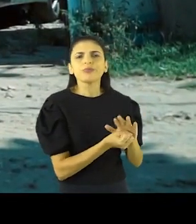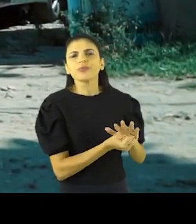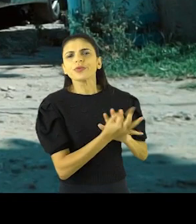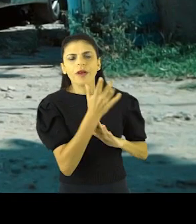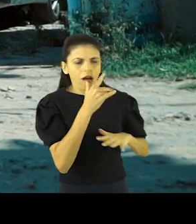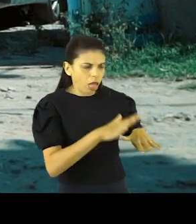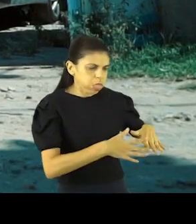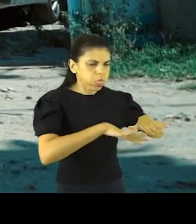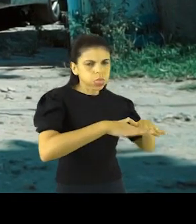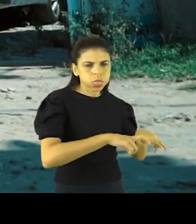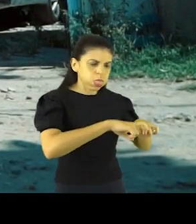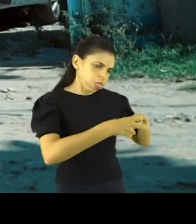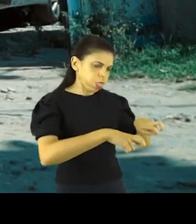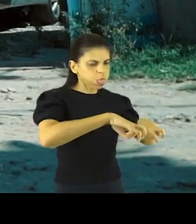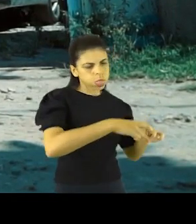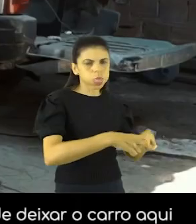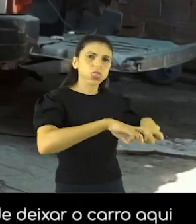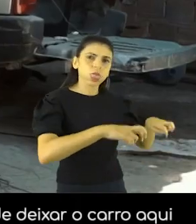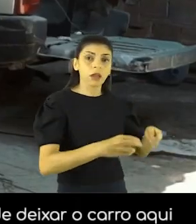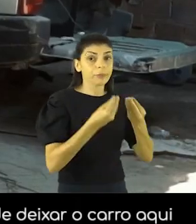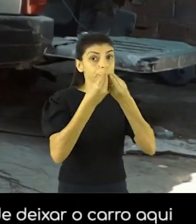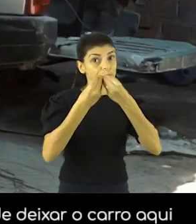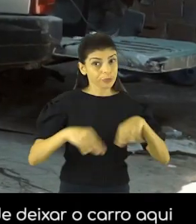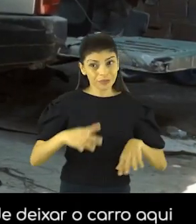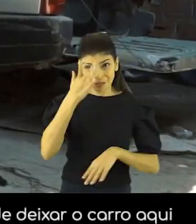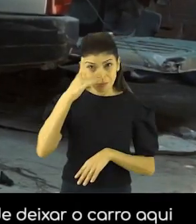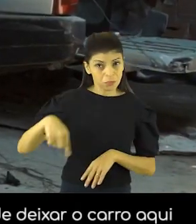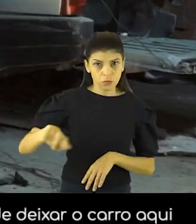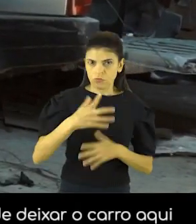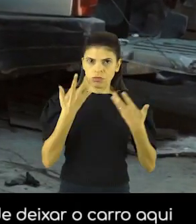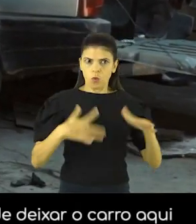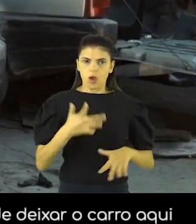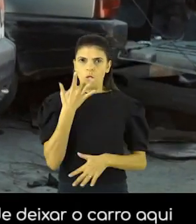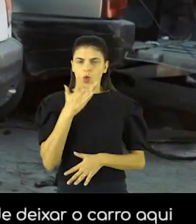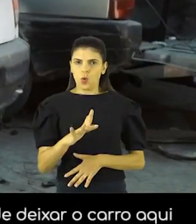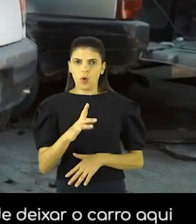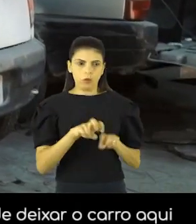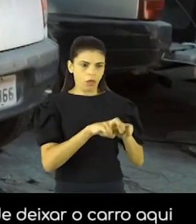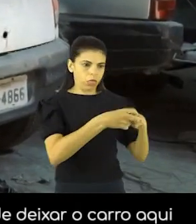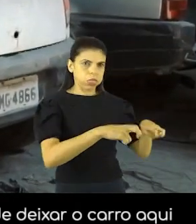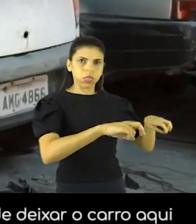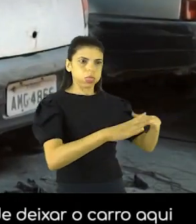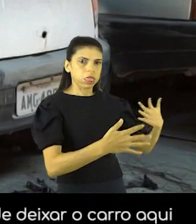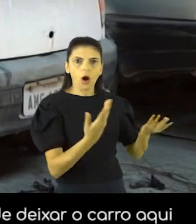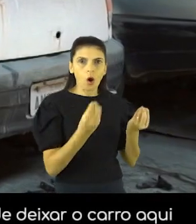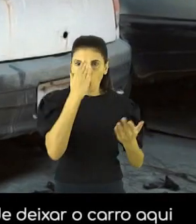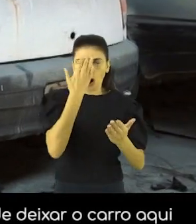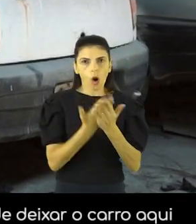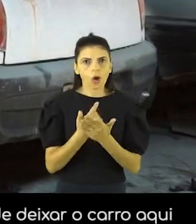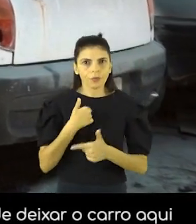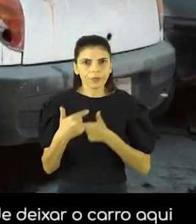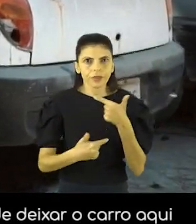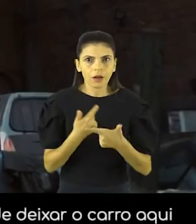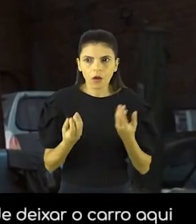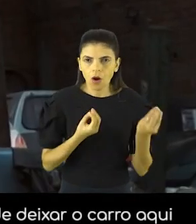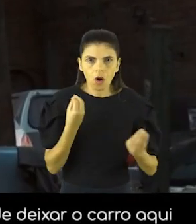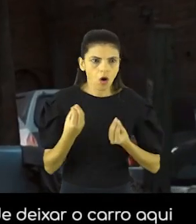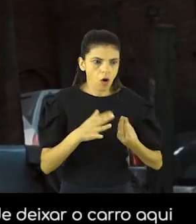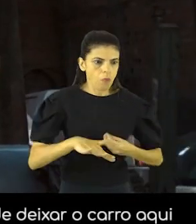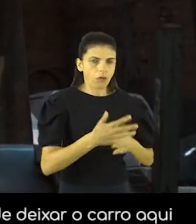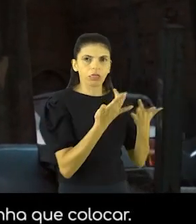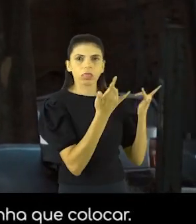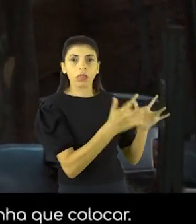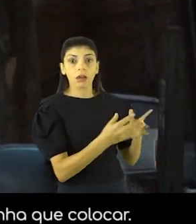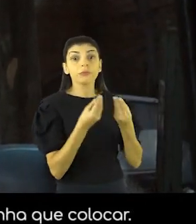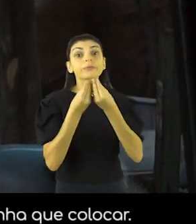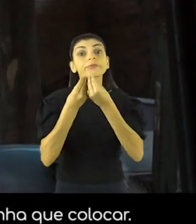vezes que viu os carros alagados. Dois tipos de prejuízos. As pessoas não deixam o carro aqui, não tinham confiança em deixar o